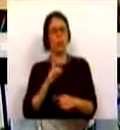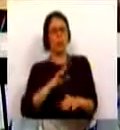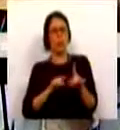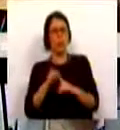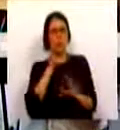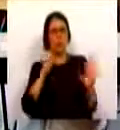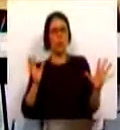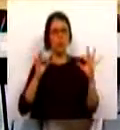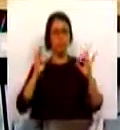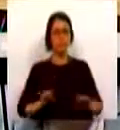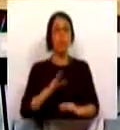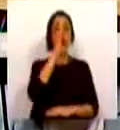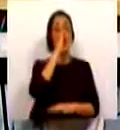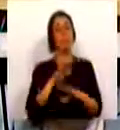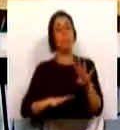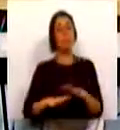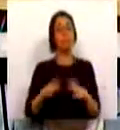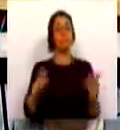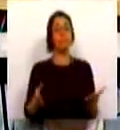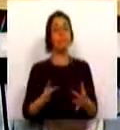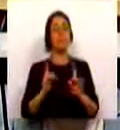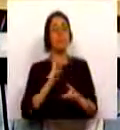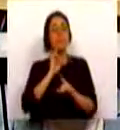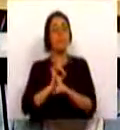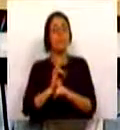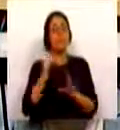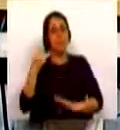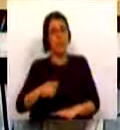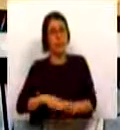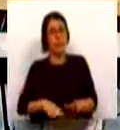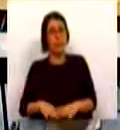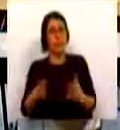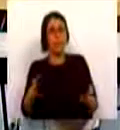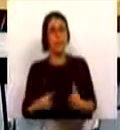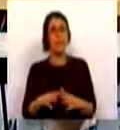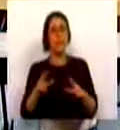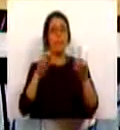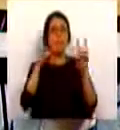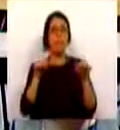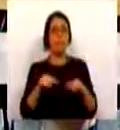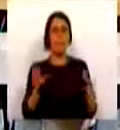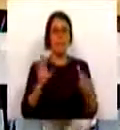Deputado, é o Governo a fazer aquilo que deve fazer nesta matéria.